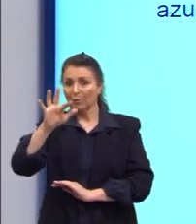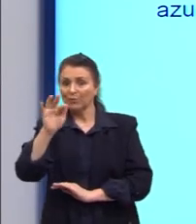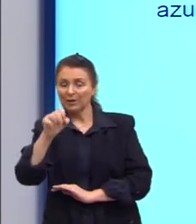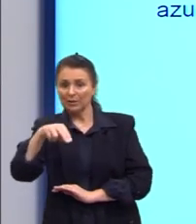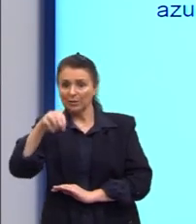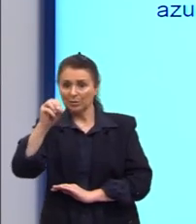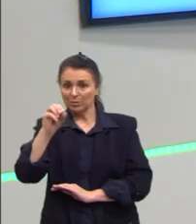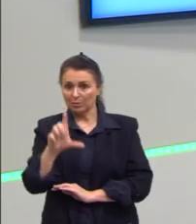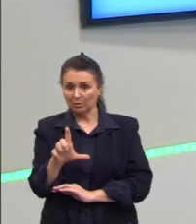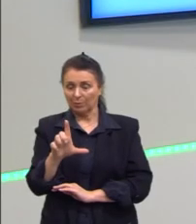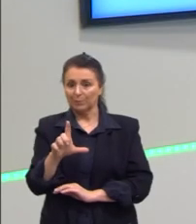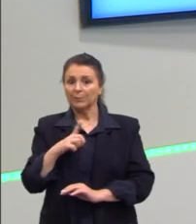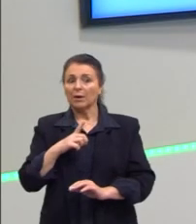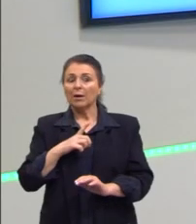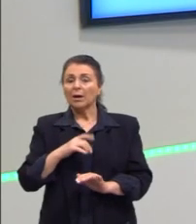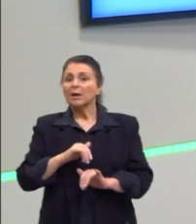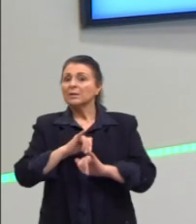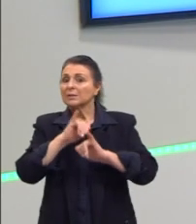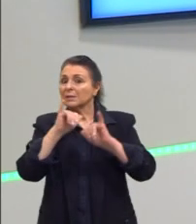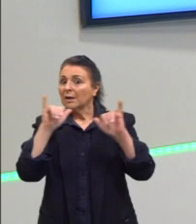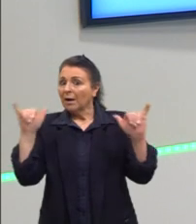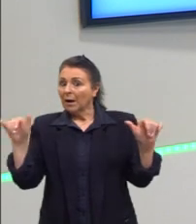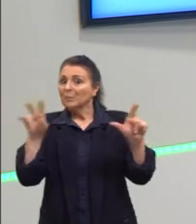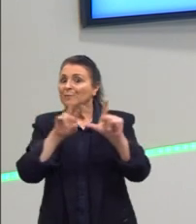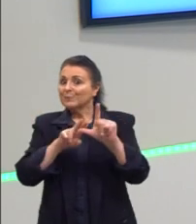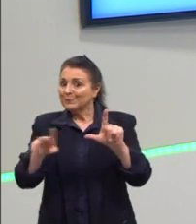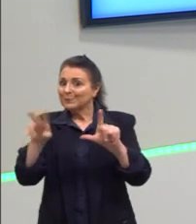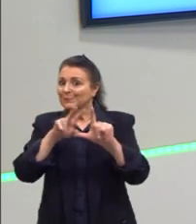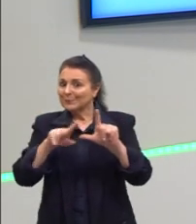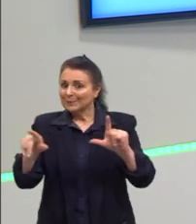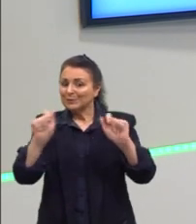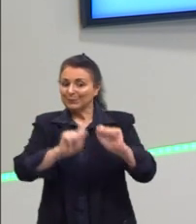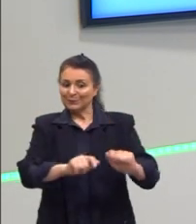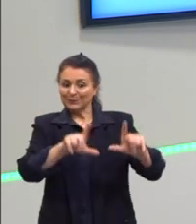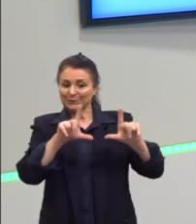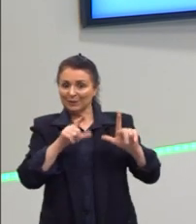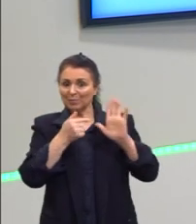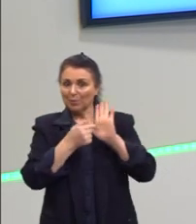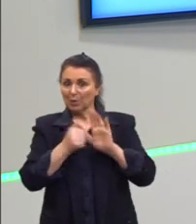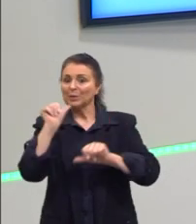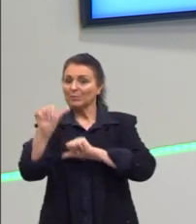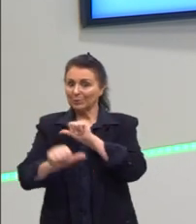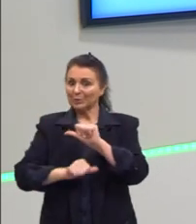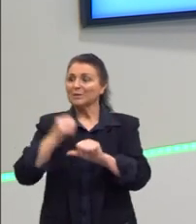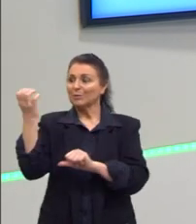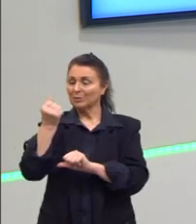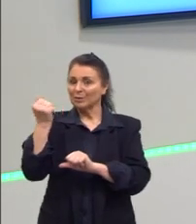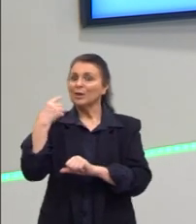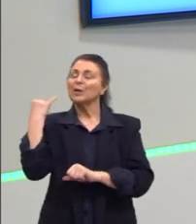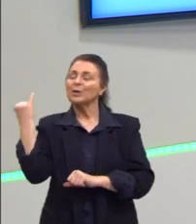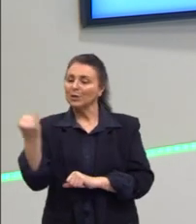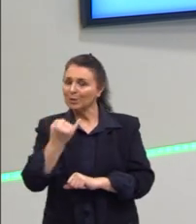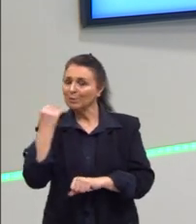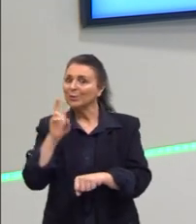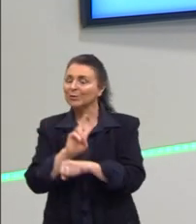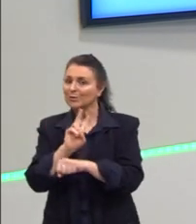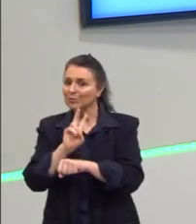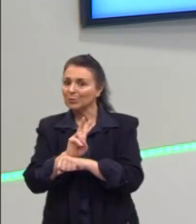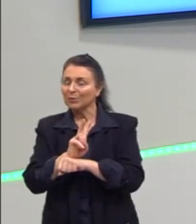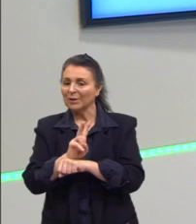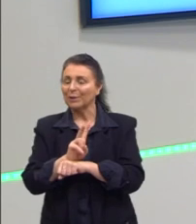sabe que várias vezes na mídia apresenta essa questão de adulteração do leite, então é bem importante esses controles de qualidade, inspeção sanitária.